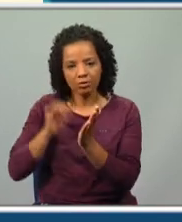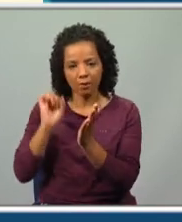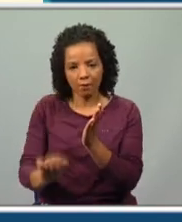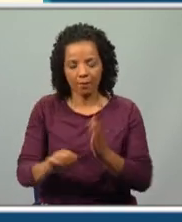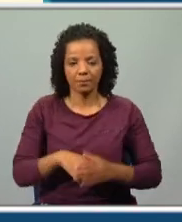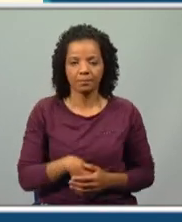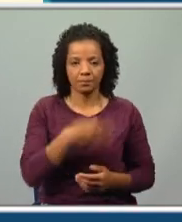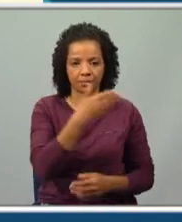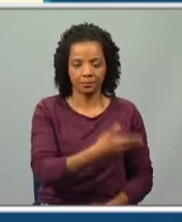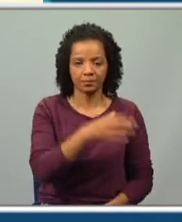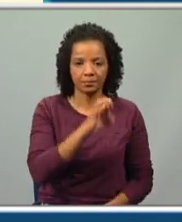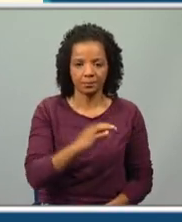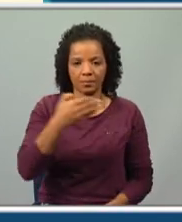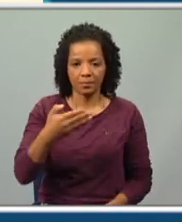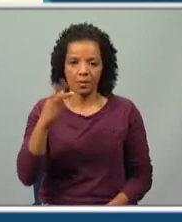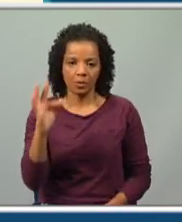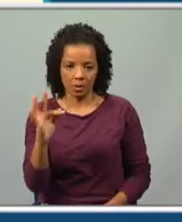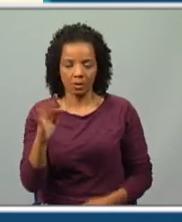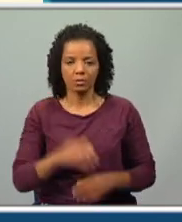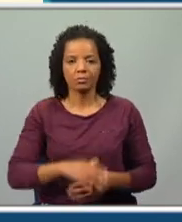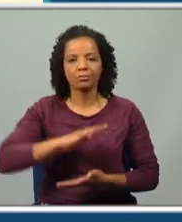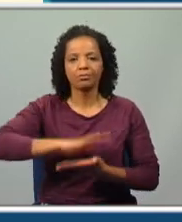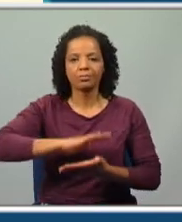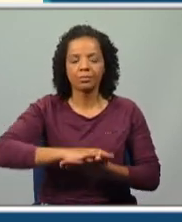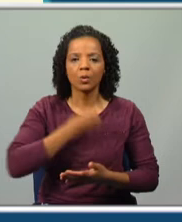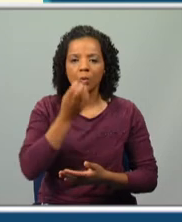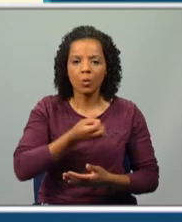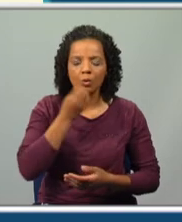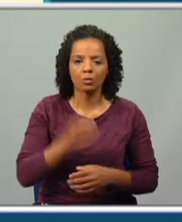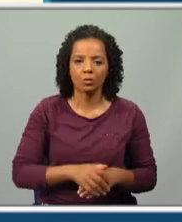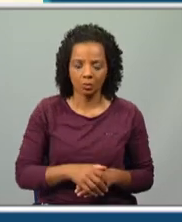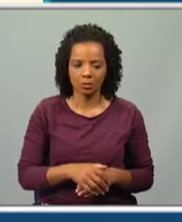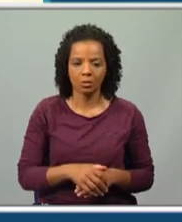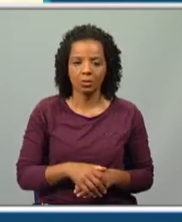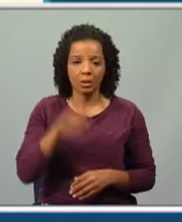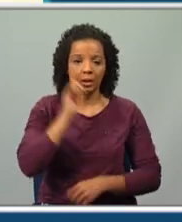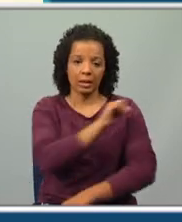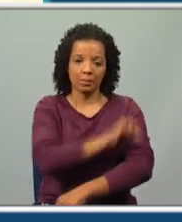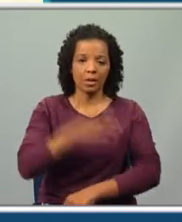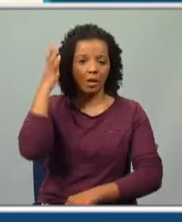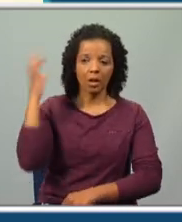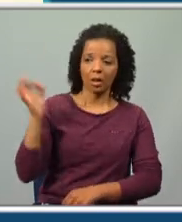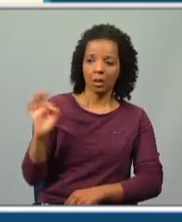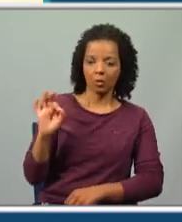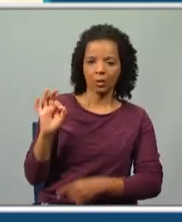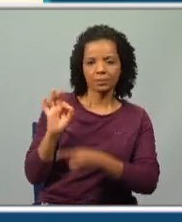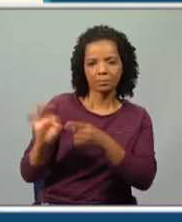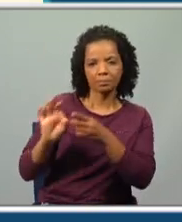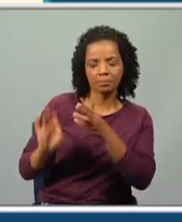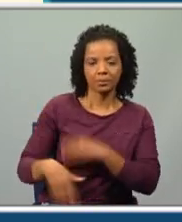Em 1874, publicou o conto Singularidades de uma Rapariga Loura e, em